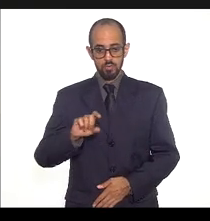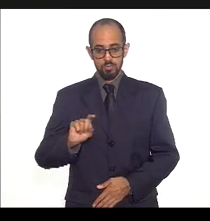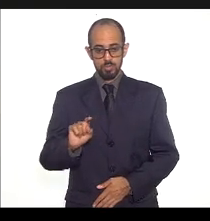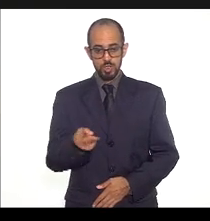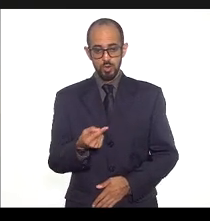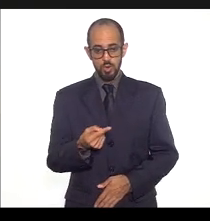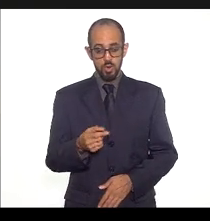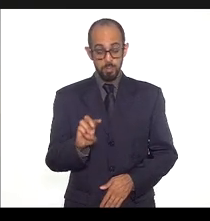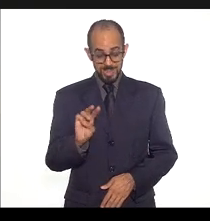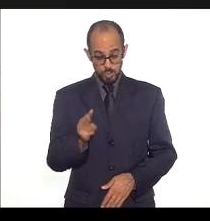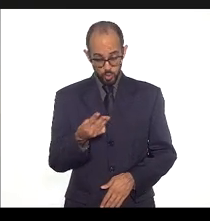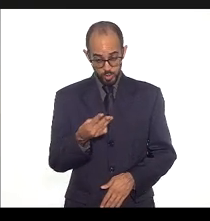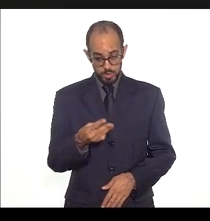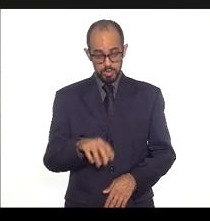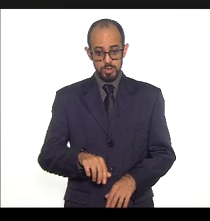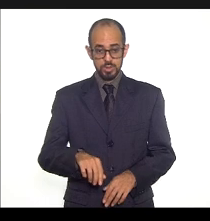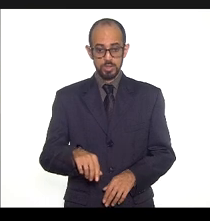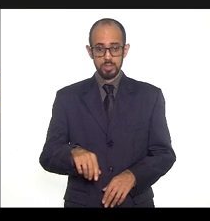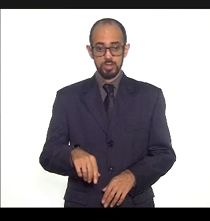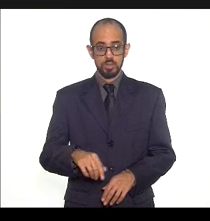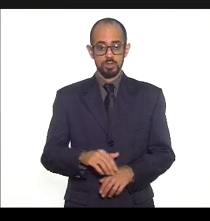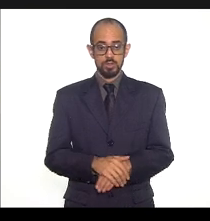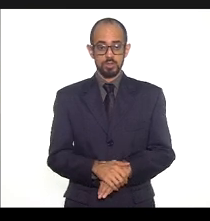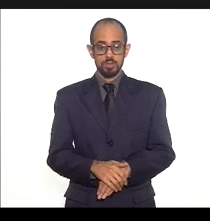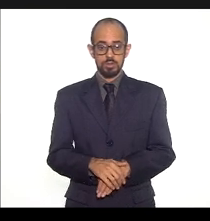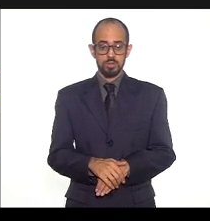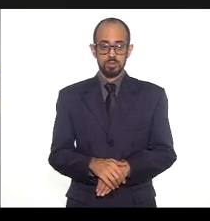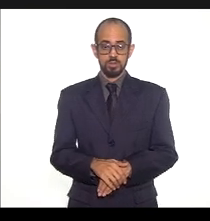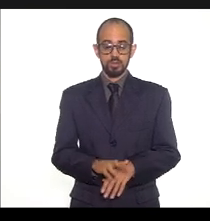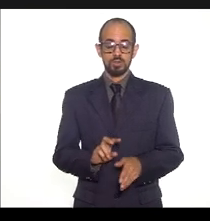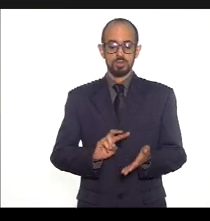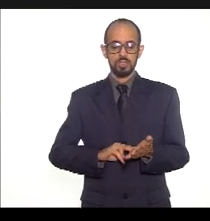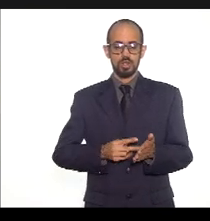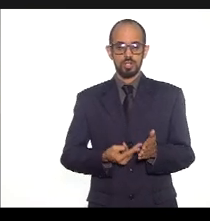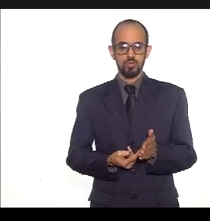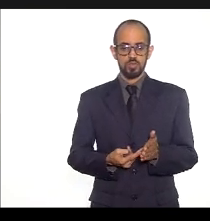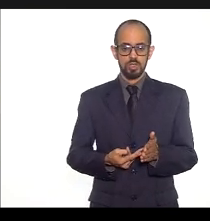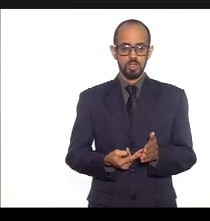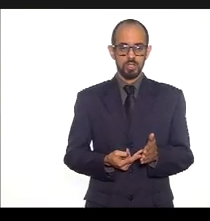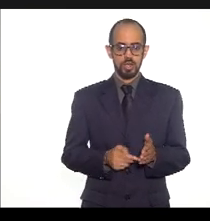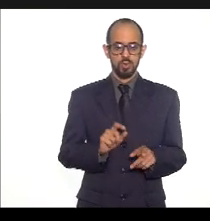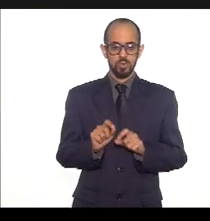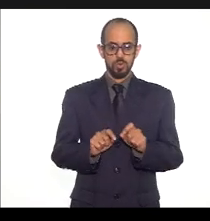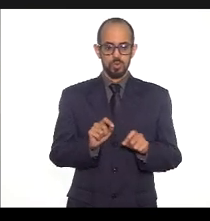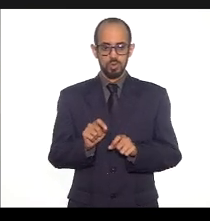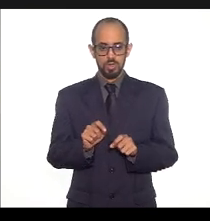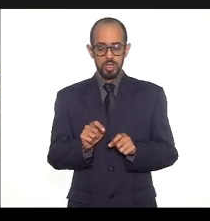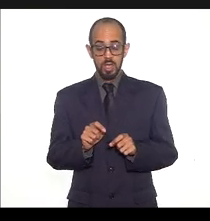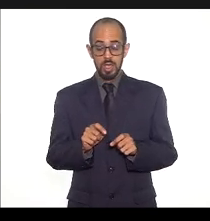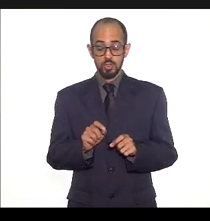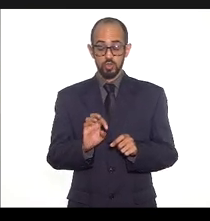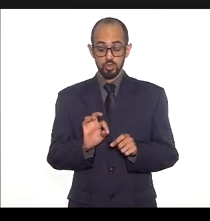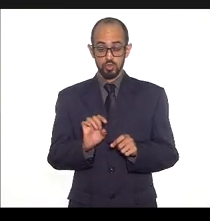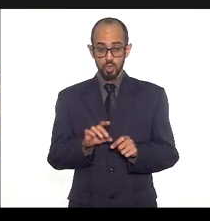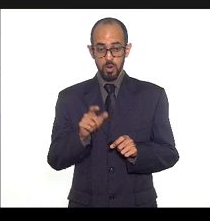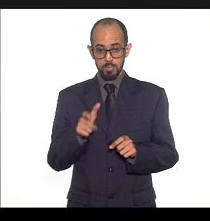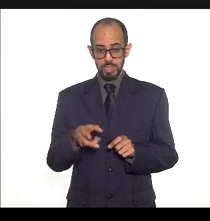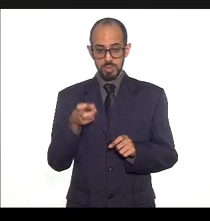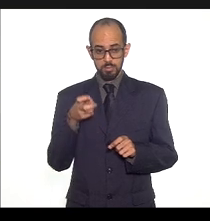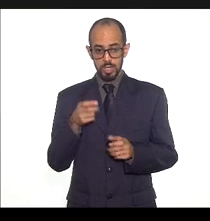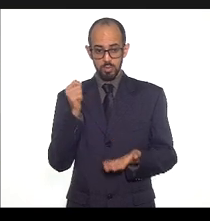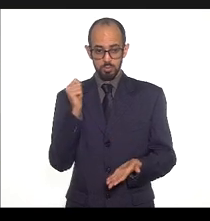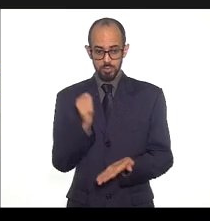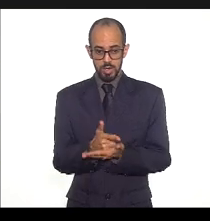.869,20. Ou seja, considerando apenas a etapa de pagamento, a CESRJ